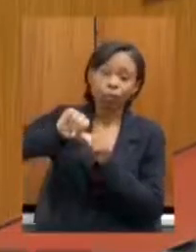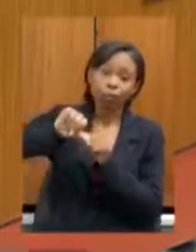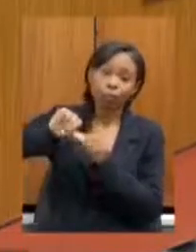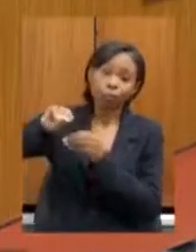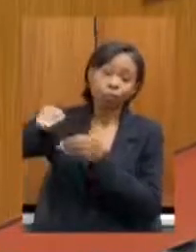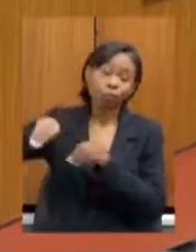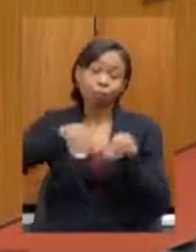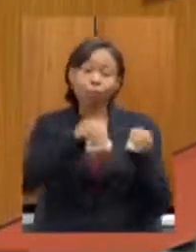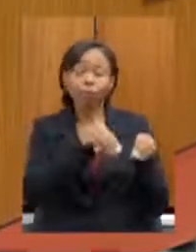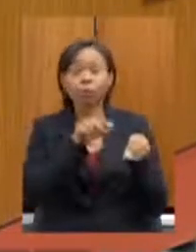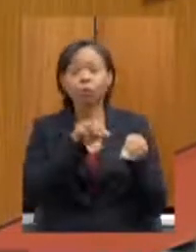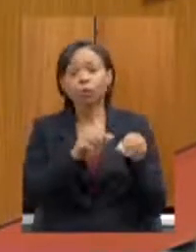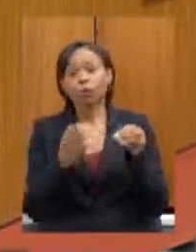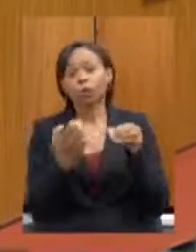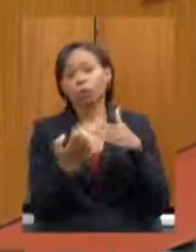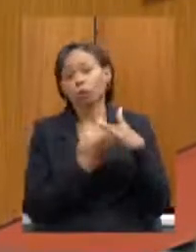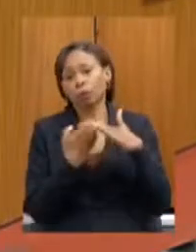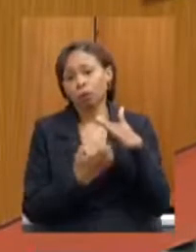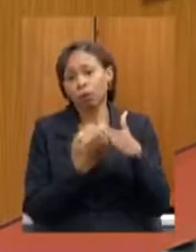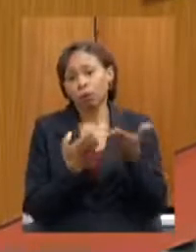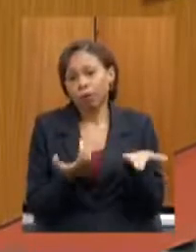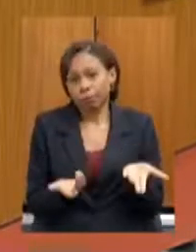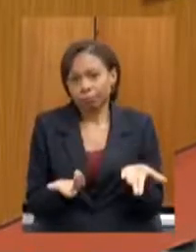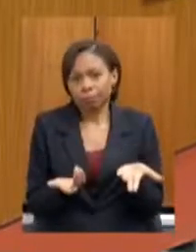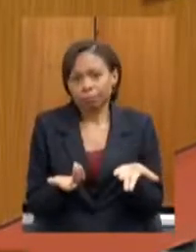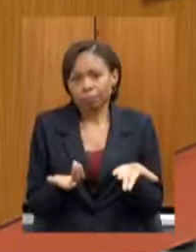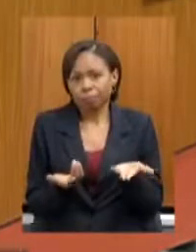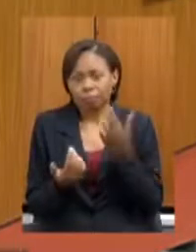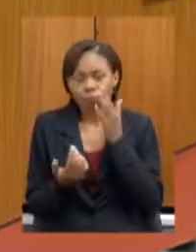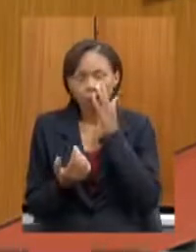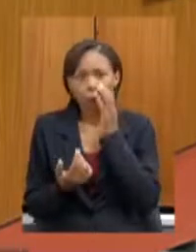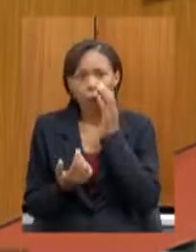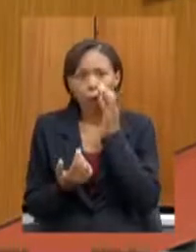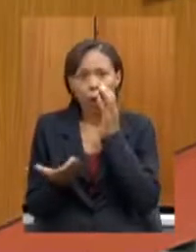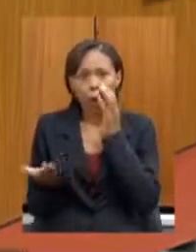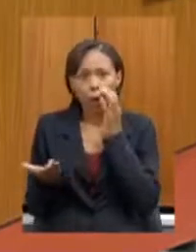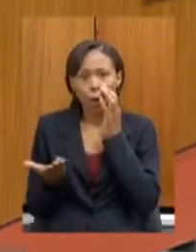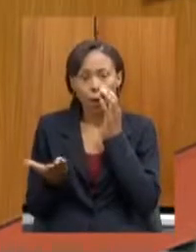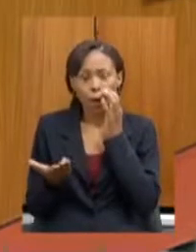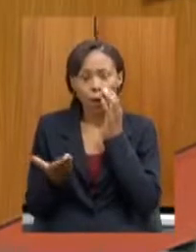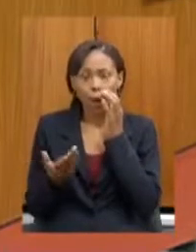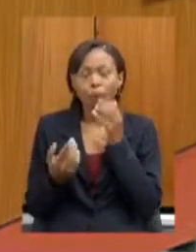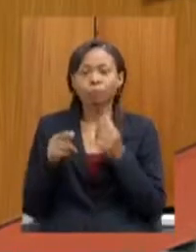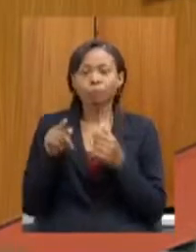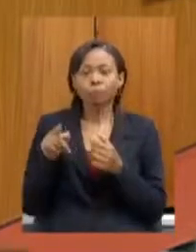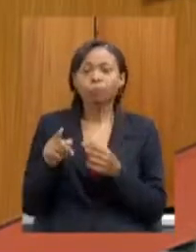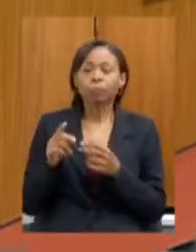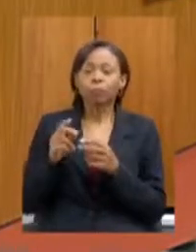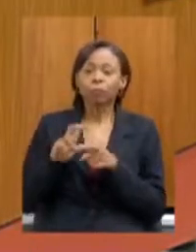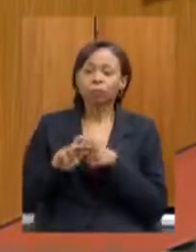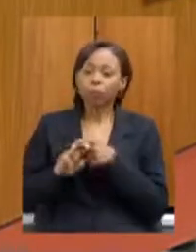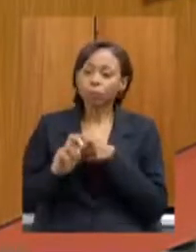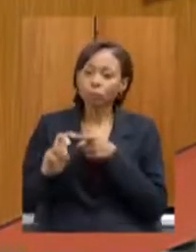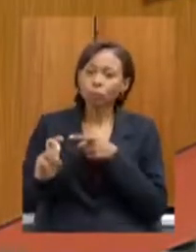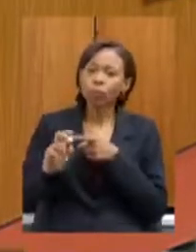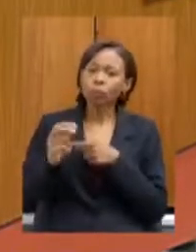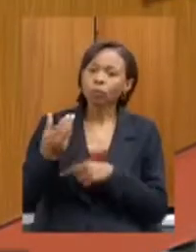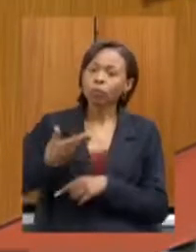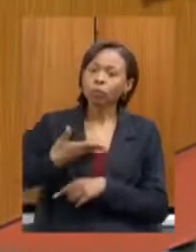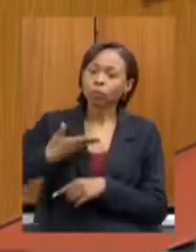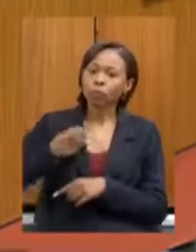líder? Vamos ouvir agora meu companheiro ferroviarista, grande companheiro na luta ferroviária,